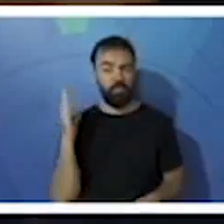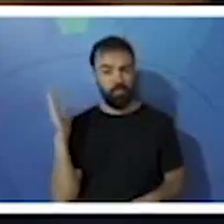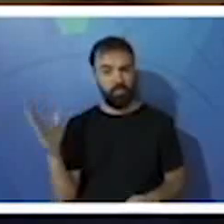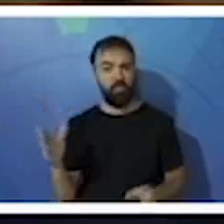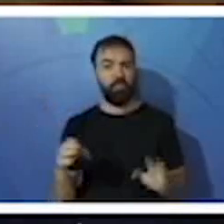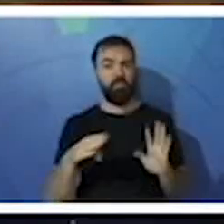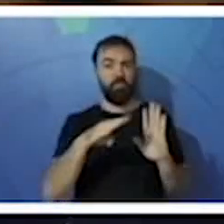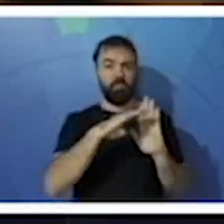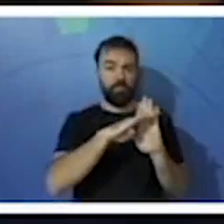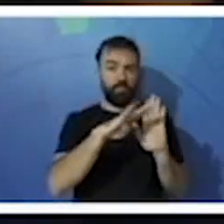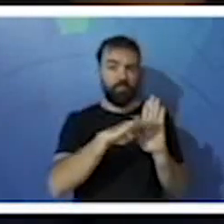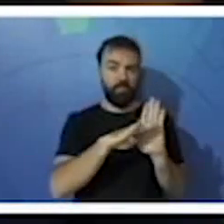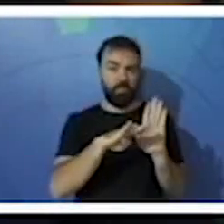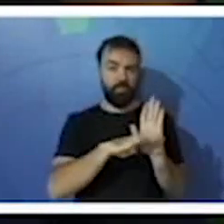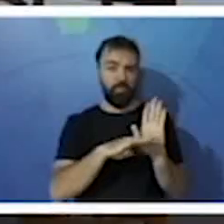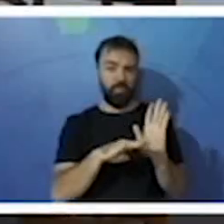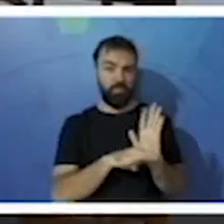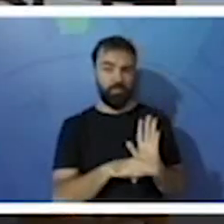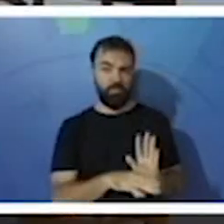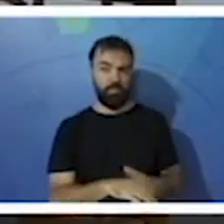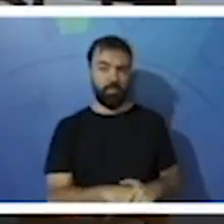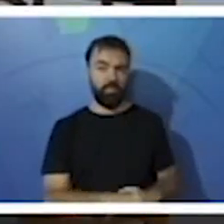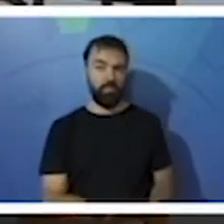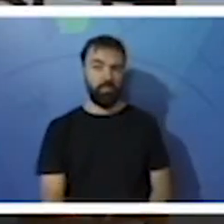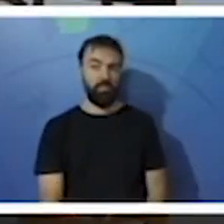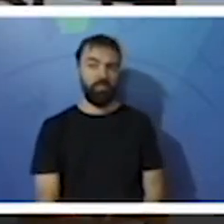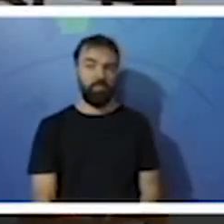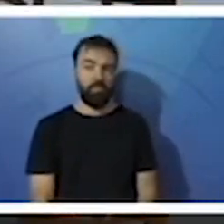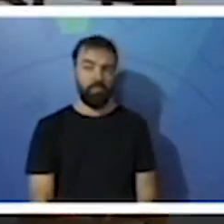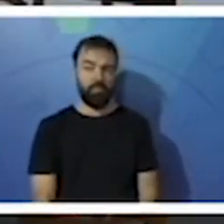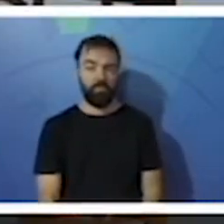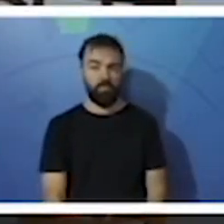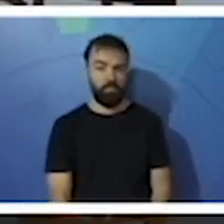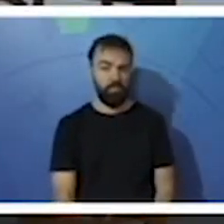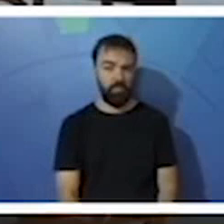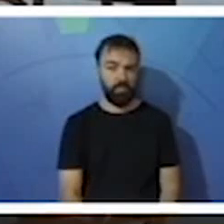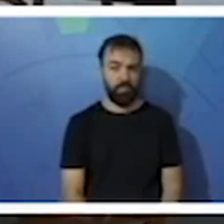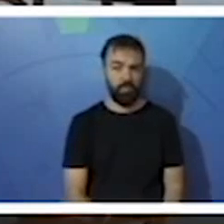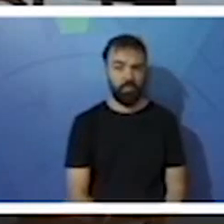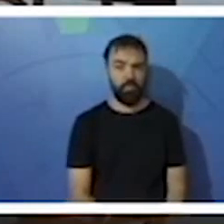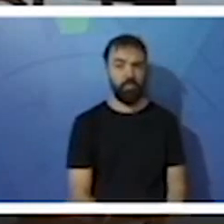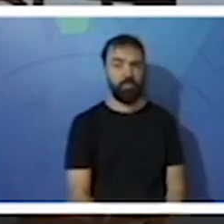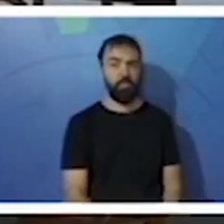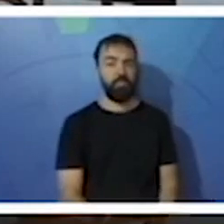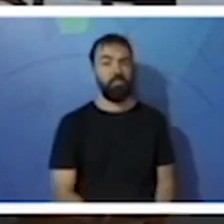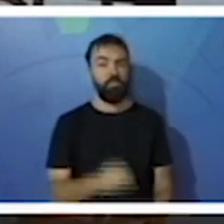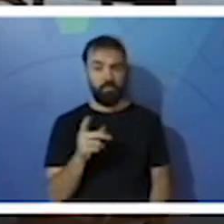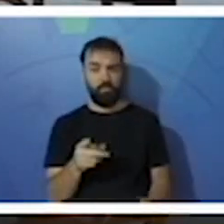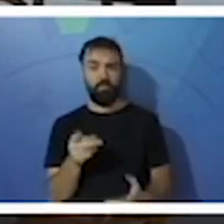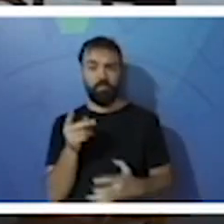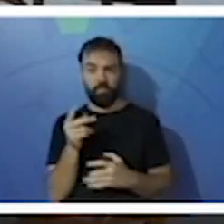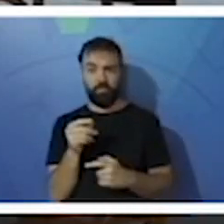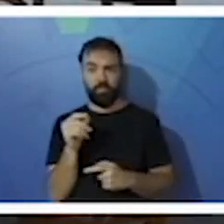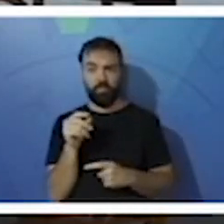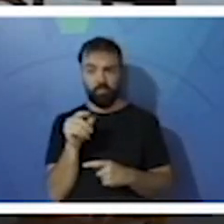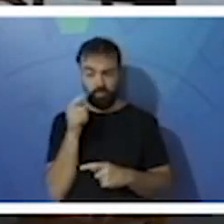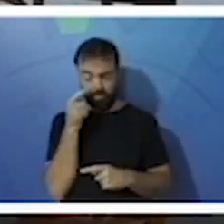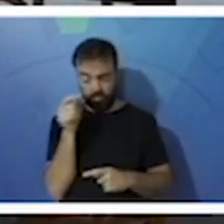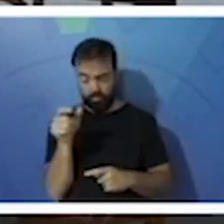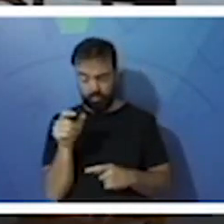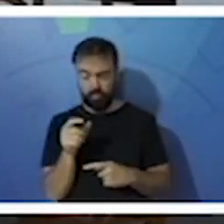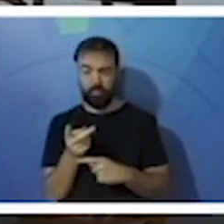Vamos para o nosso roteiro, né? Para o nosso roteirinho. O nós vamos fazer na aula de hoje? Vocês vão assistir a videoaula com